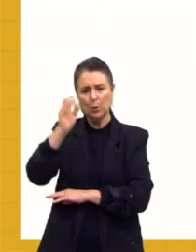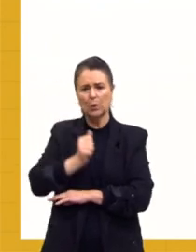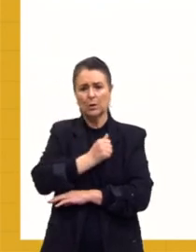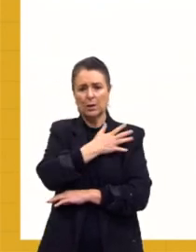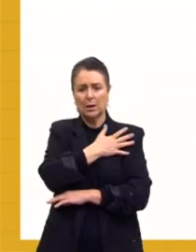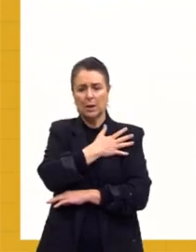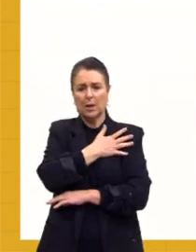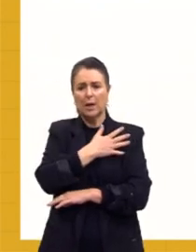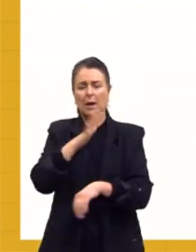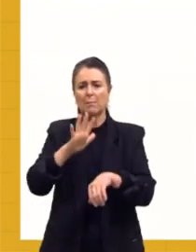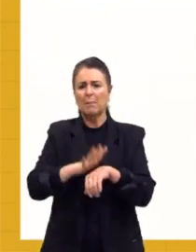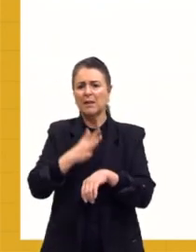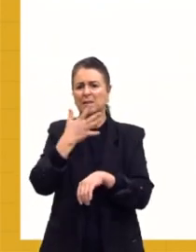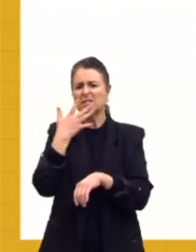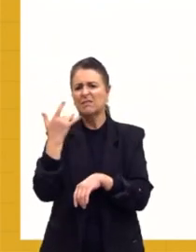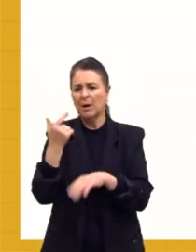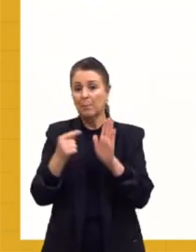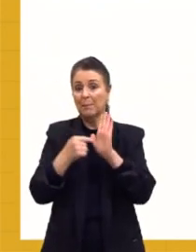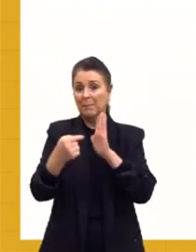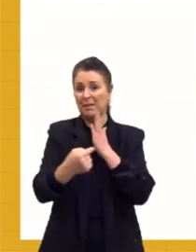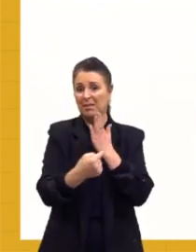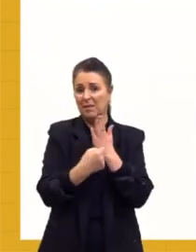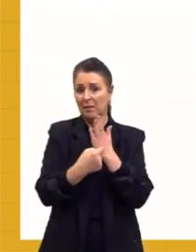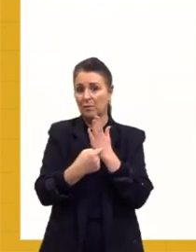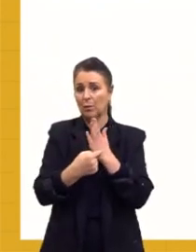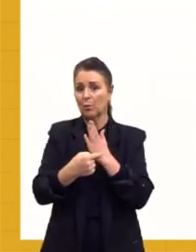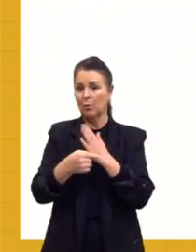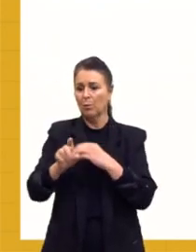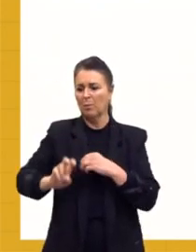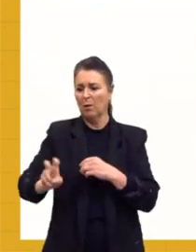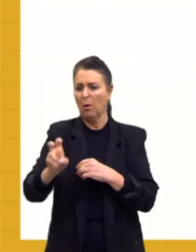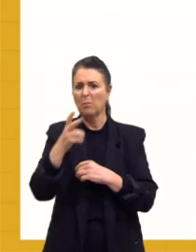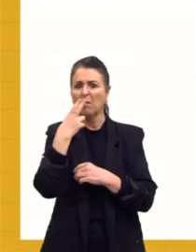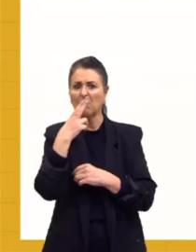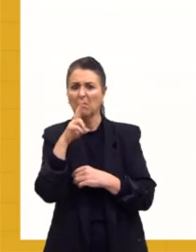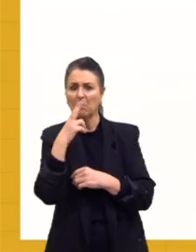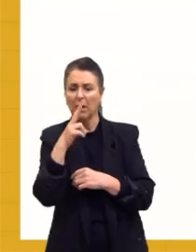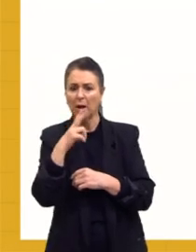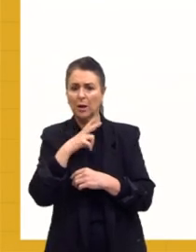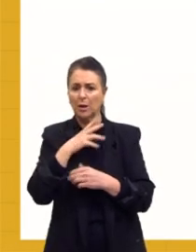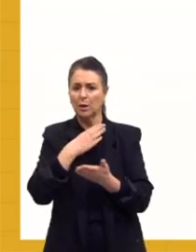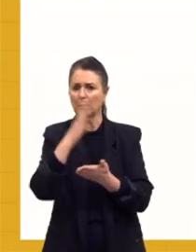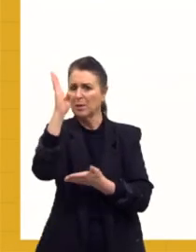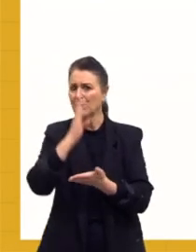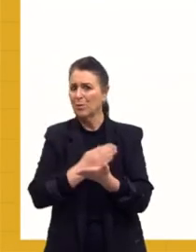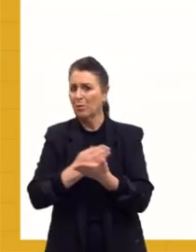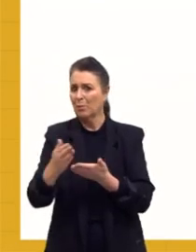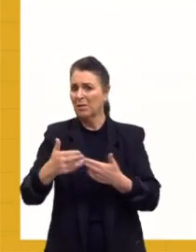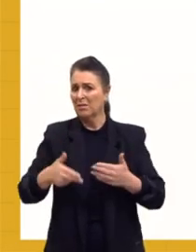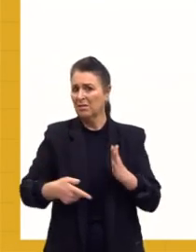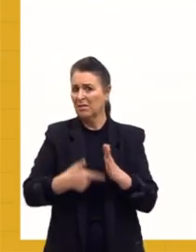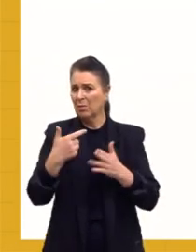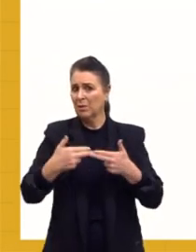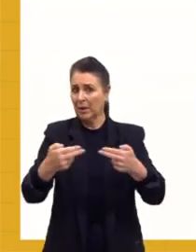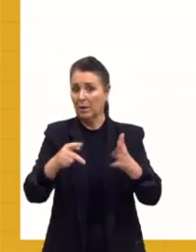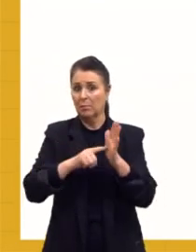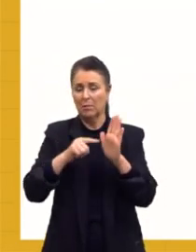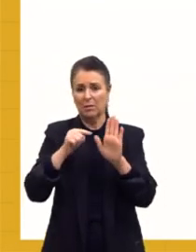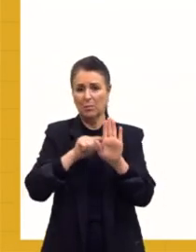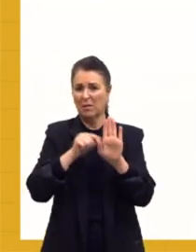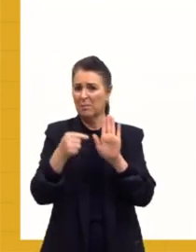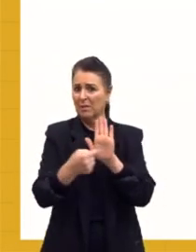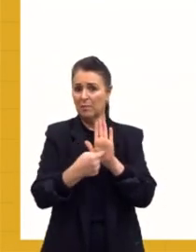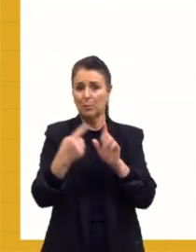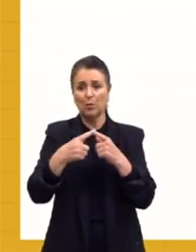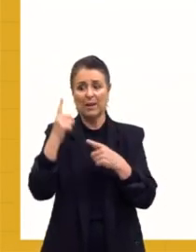fácil uma cobra fumar do que o Brasil entrar na Segunda Guerra. E daí, quando o Brasil entra, eles incorporam isso. Por isso que se dizia que a